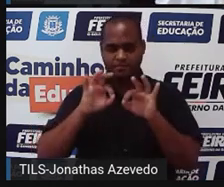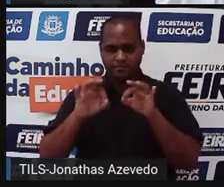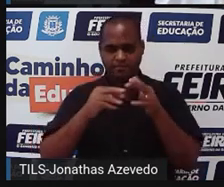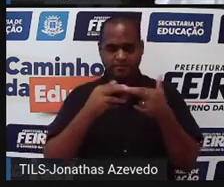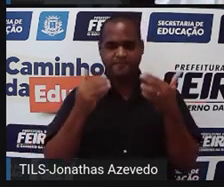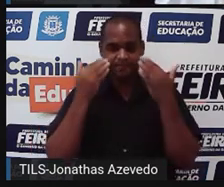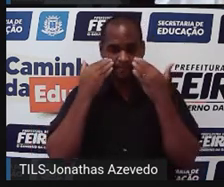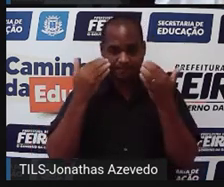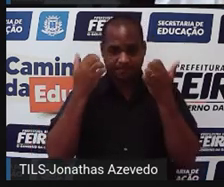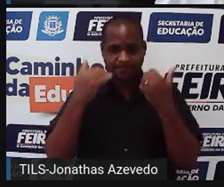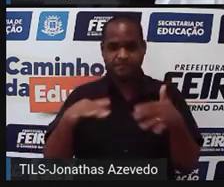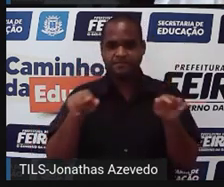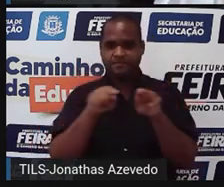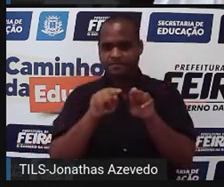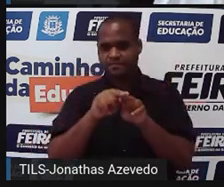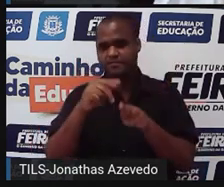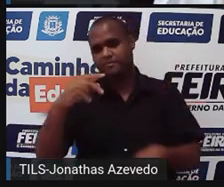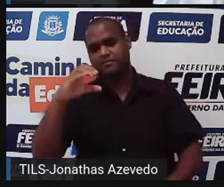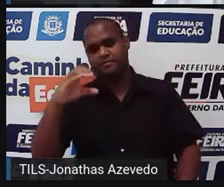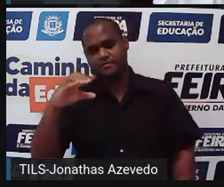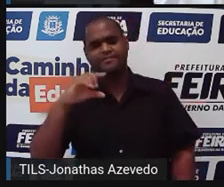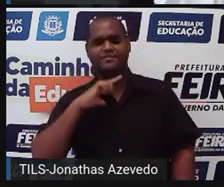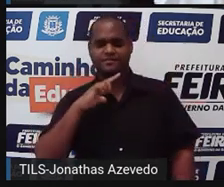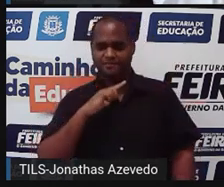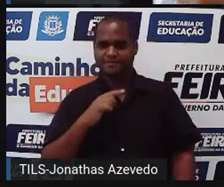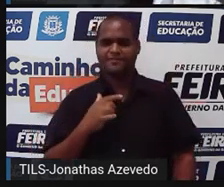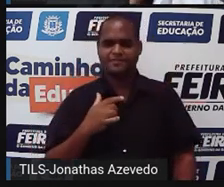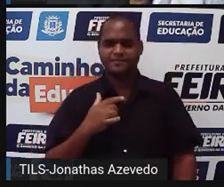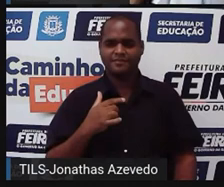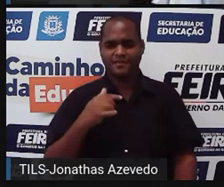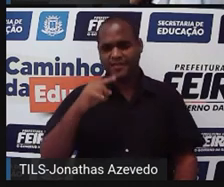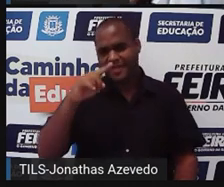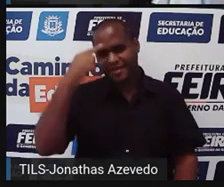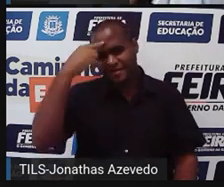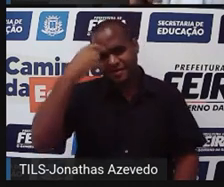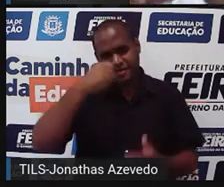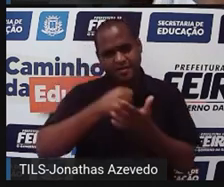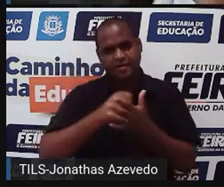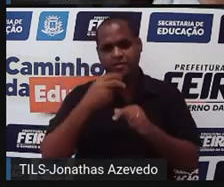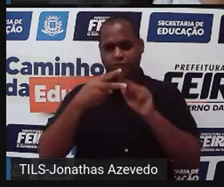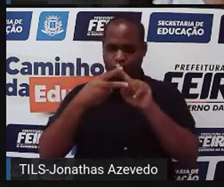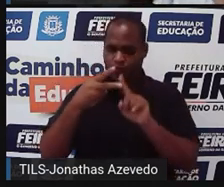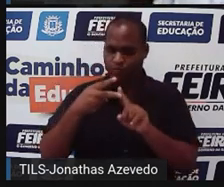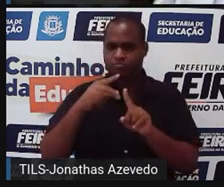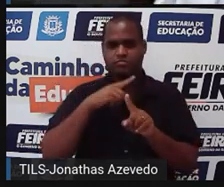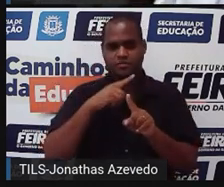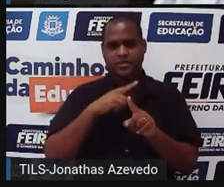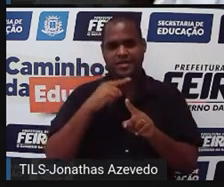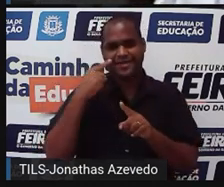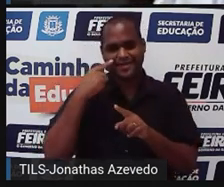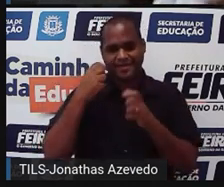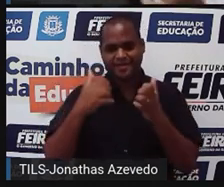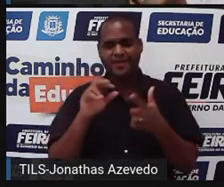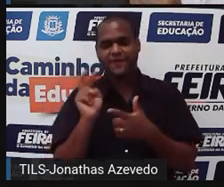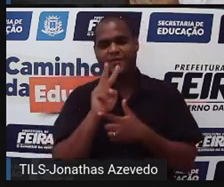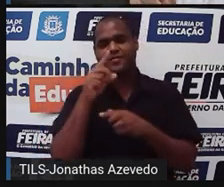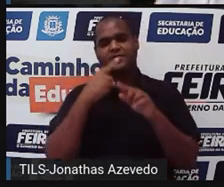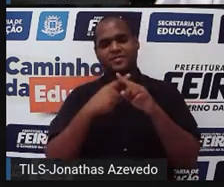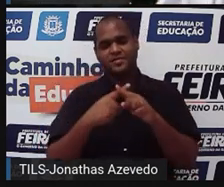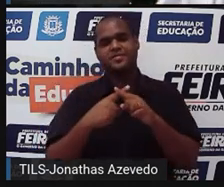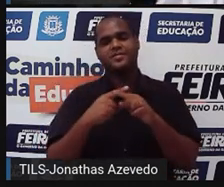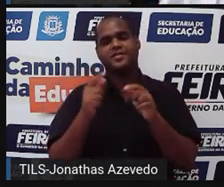representar ela no plano cartesiano, que é aquele planozinho que tem as duas retas, deitada valores para x,